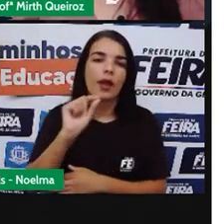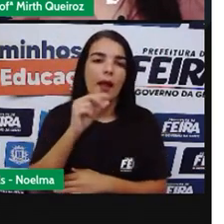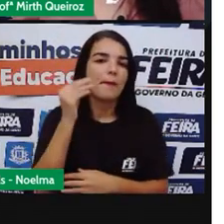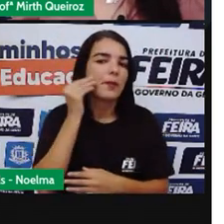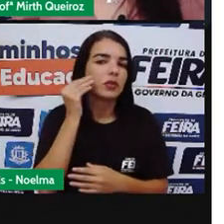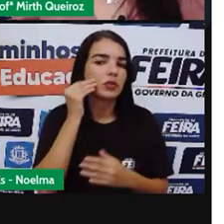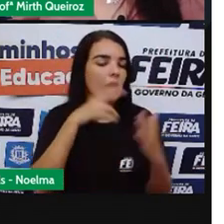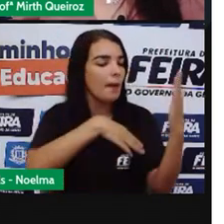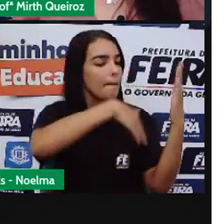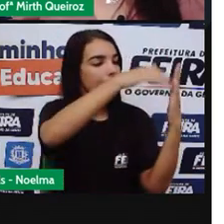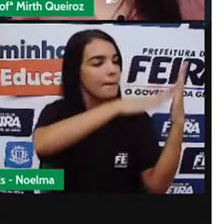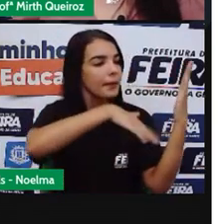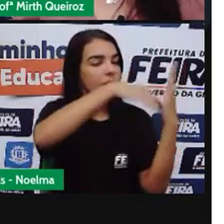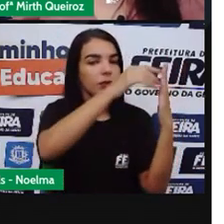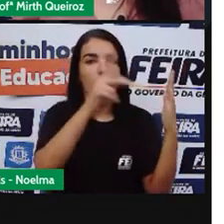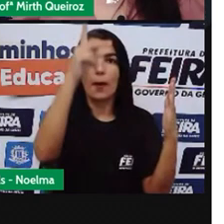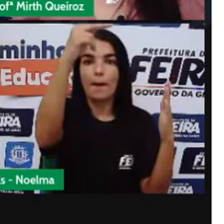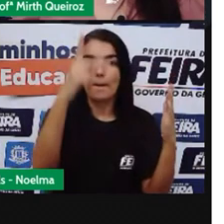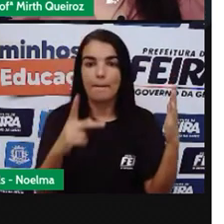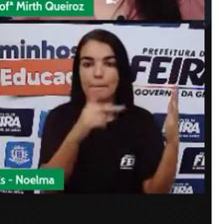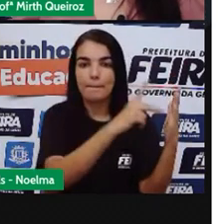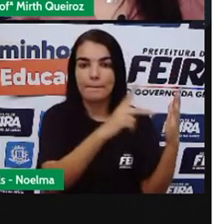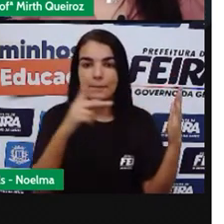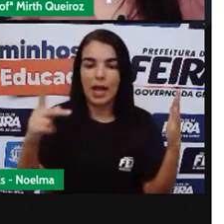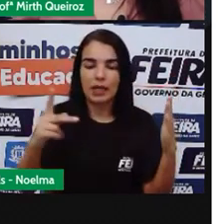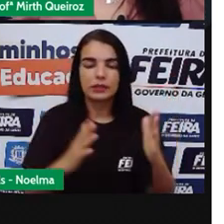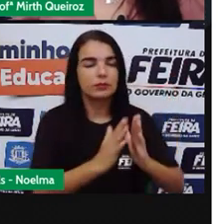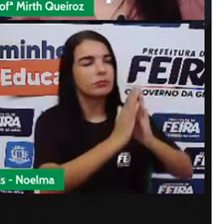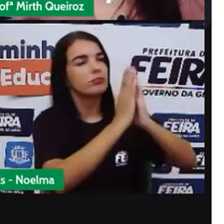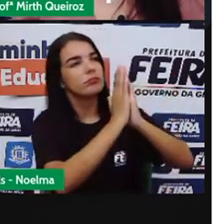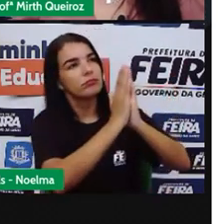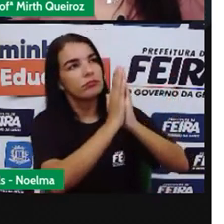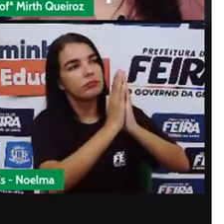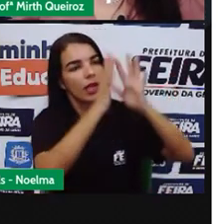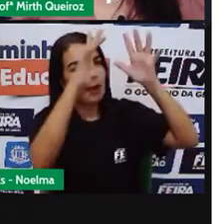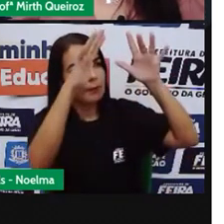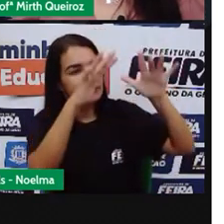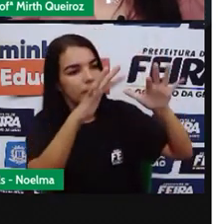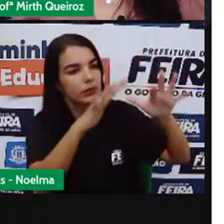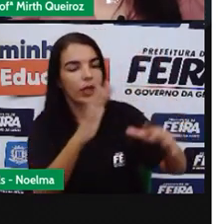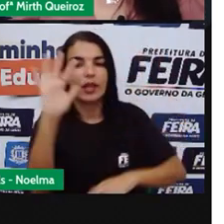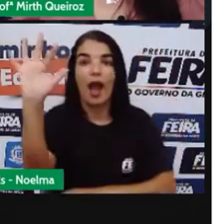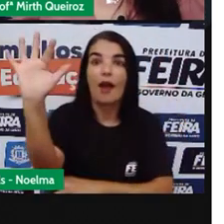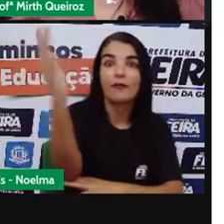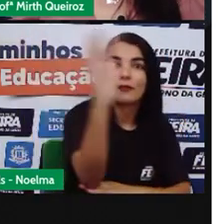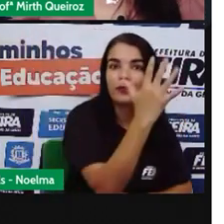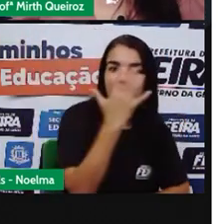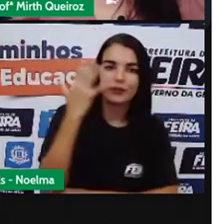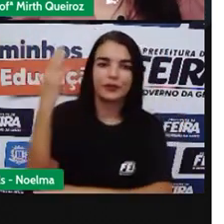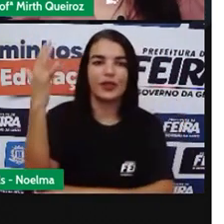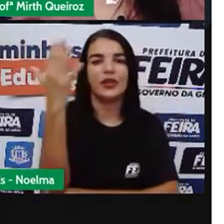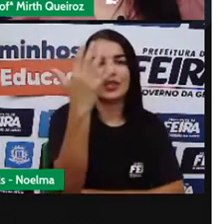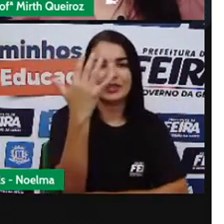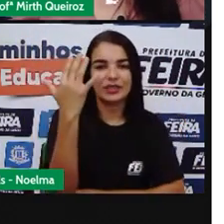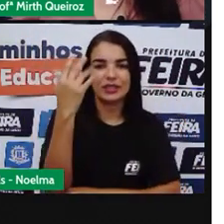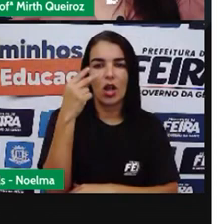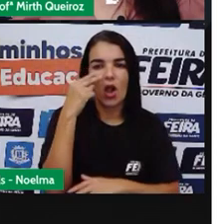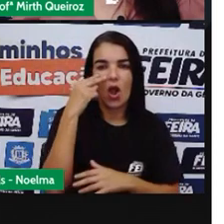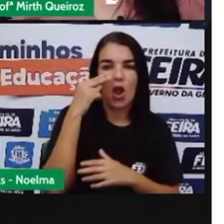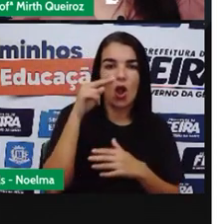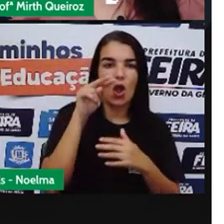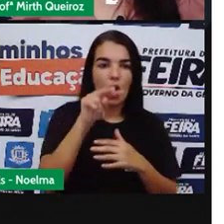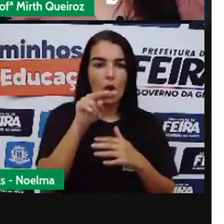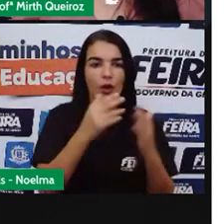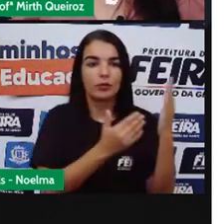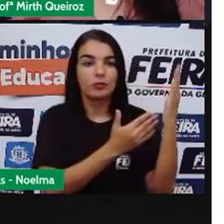de Anchieta Rezando e abençoando A floresta Aqui Essa imagem Que foi feita Por este pintor Ela